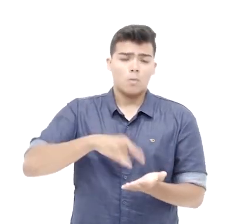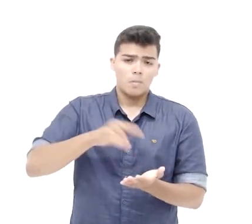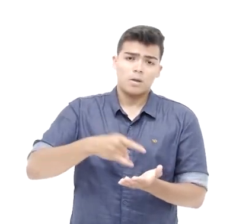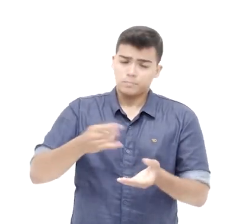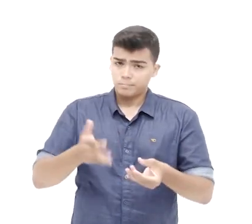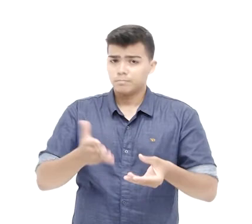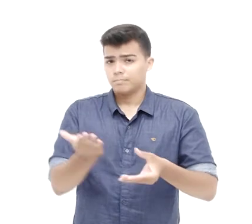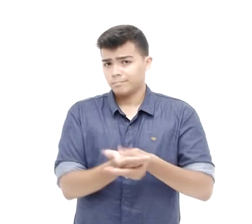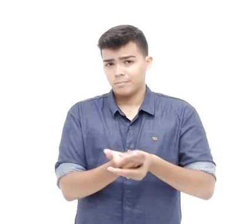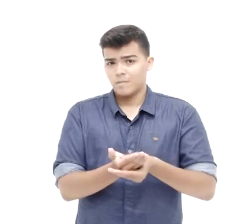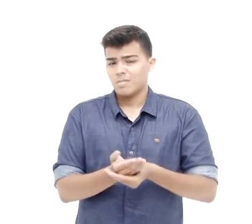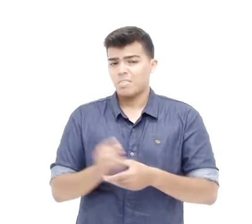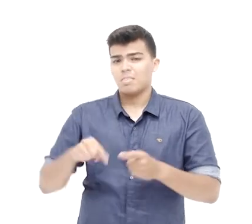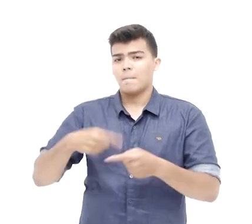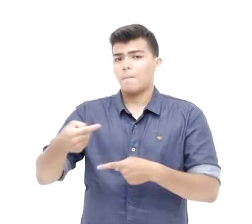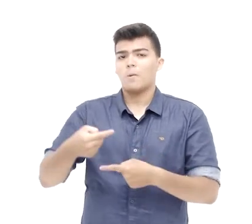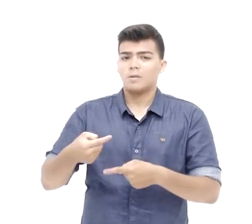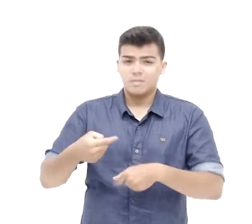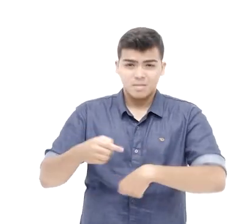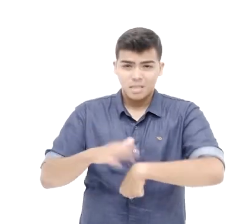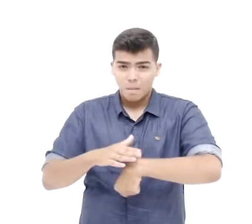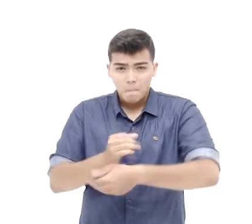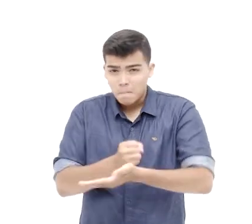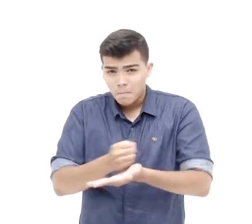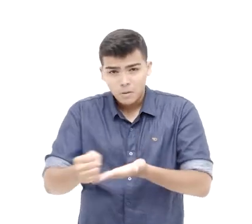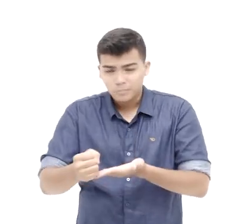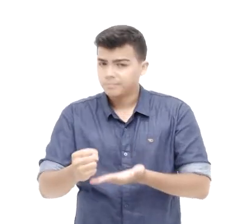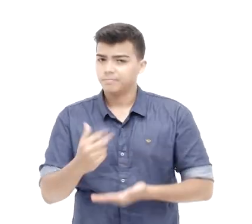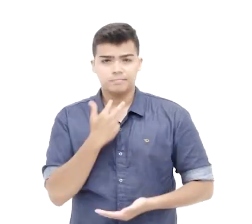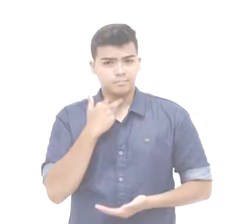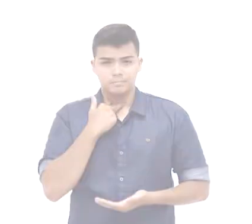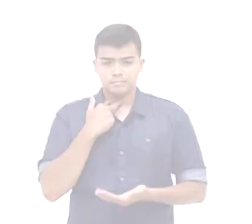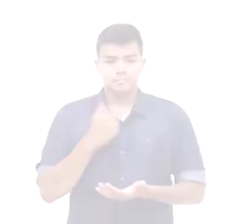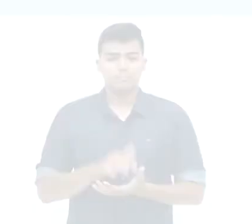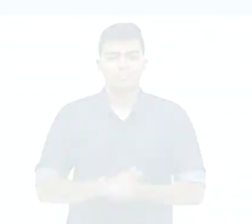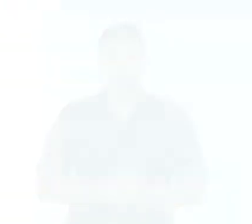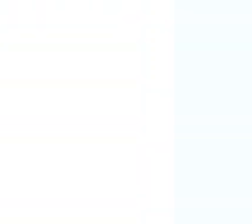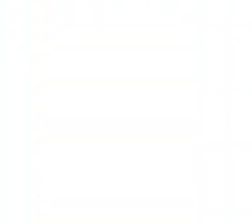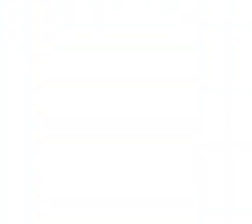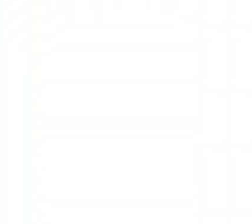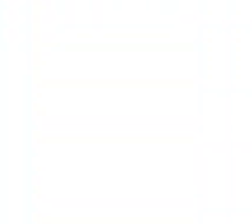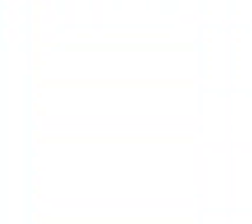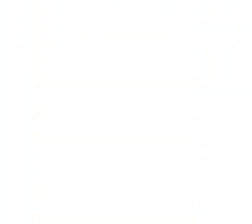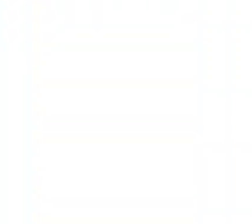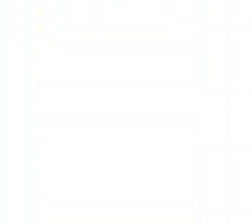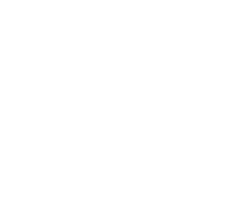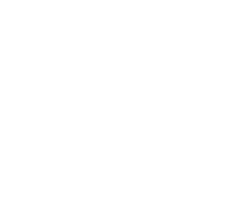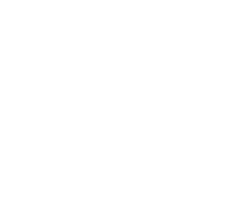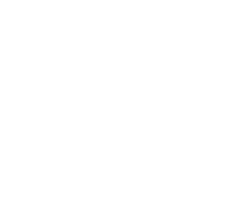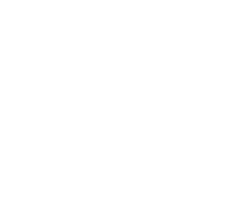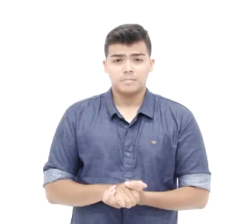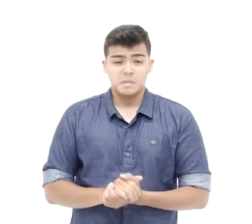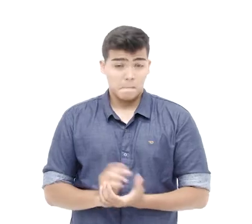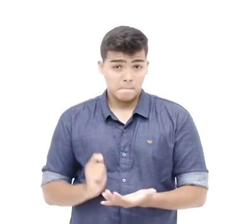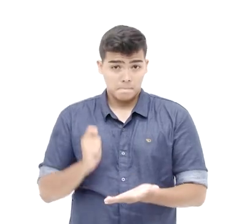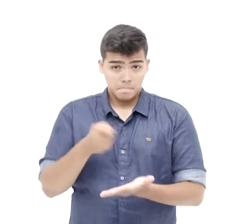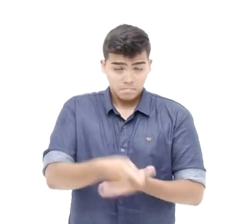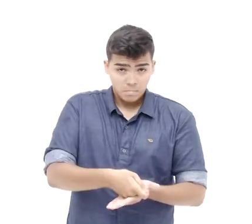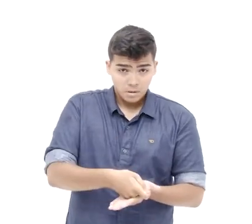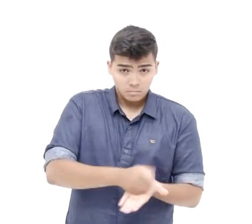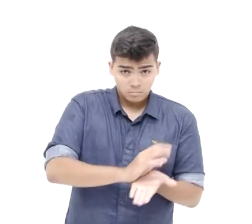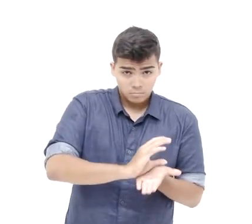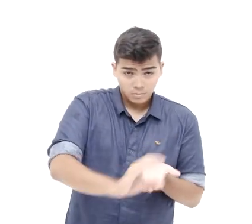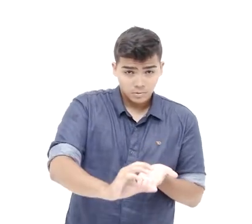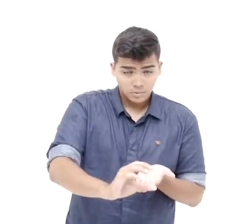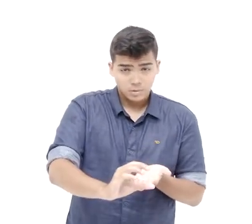Não haverá possibilidade de inserção de novos documentos após o período de inscrição. Como é realizado o pagamento dos auxílios? O pagamento